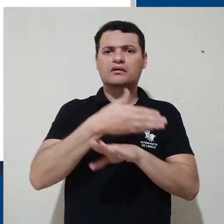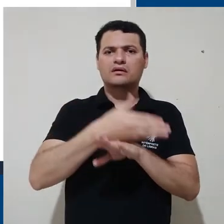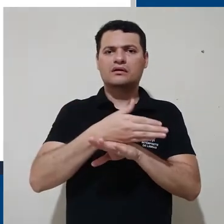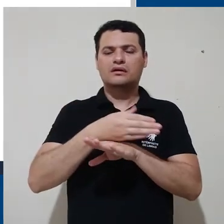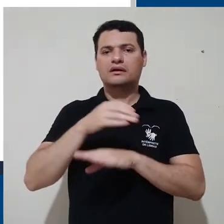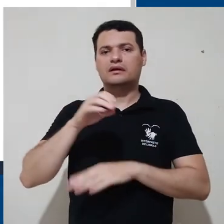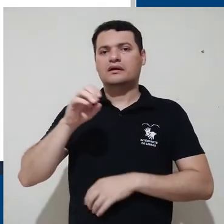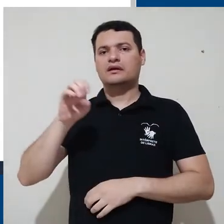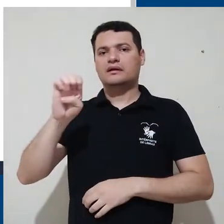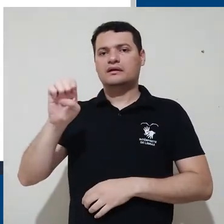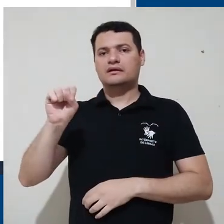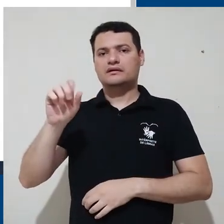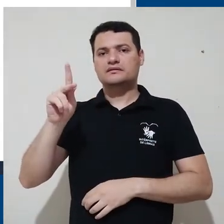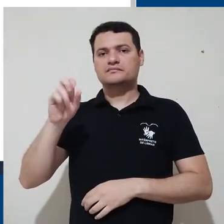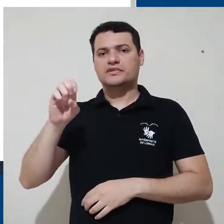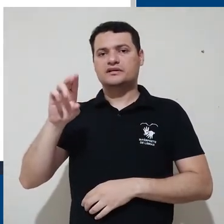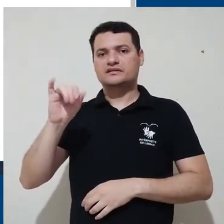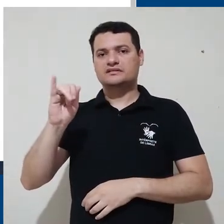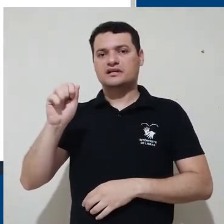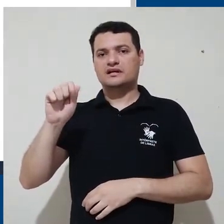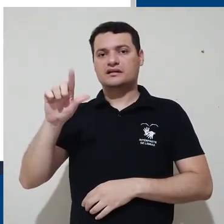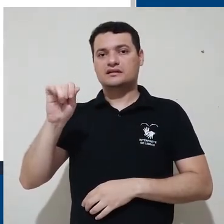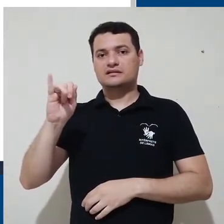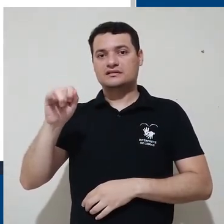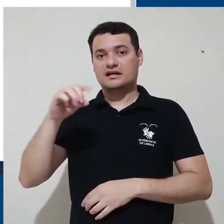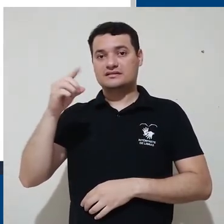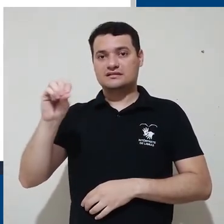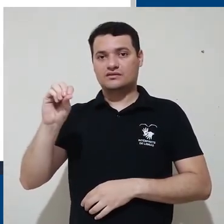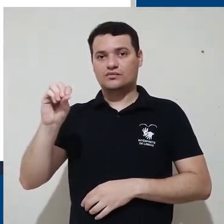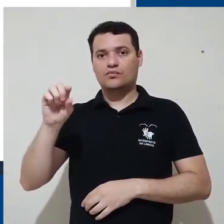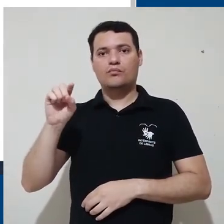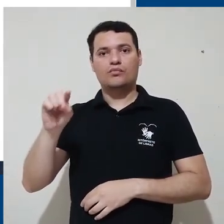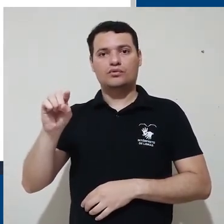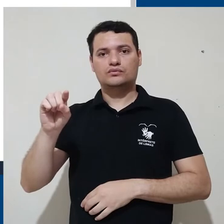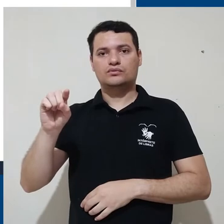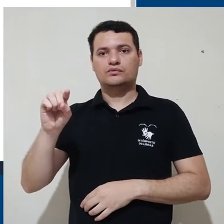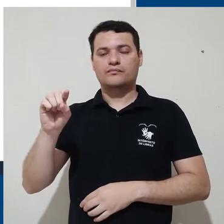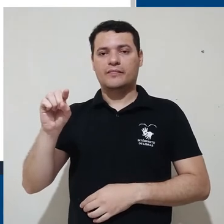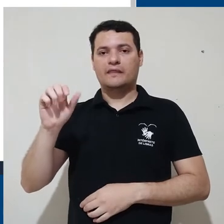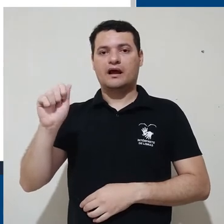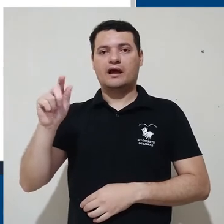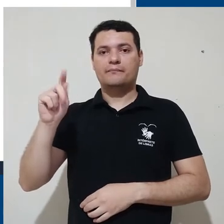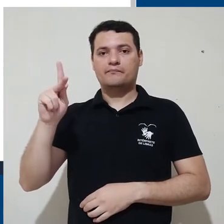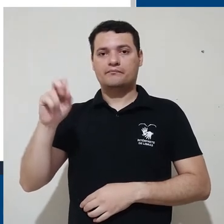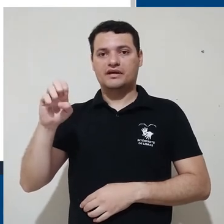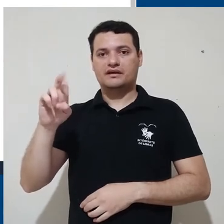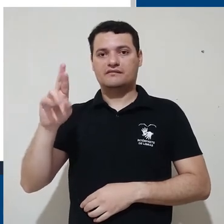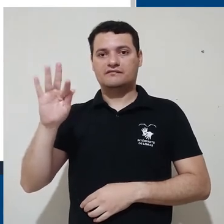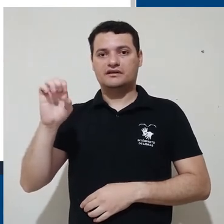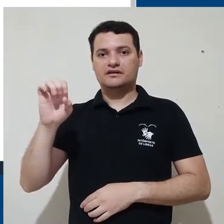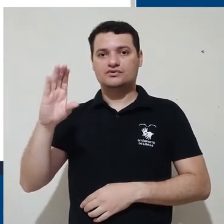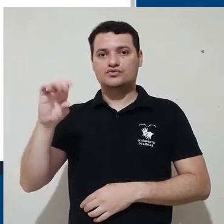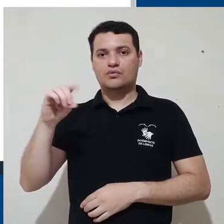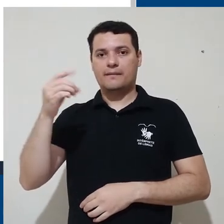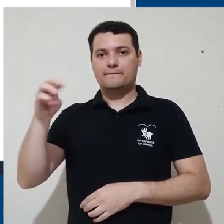acessada no endereço especialização.aperfeiçoamento.ufis.br, só que sem os acentos.